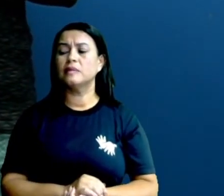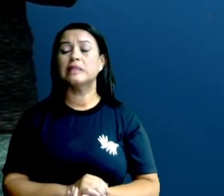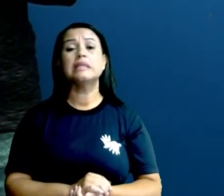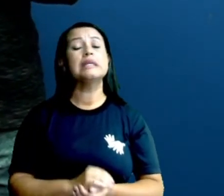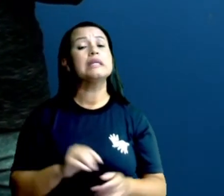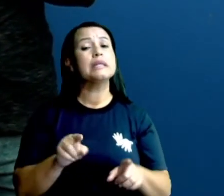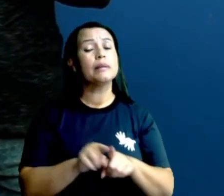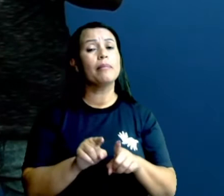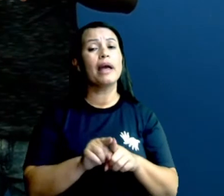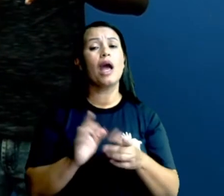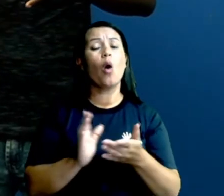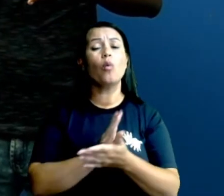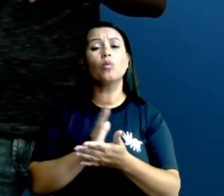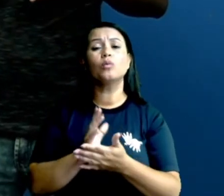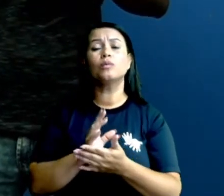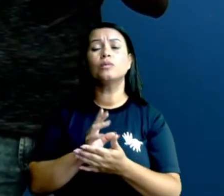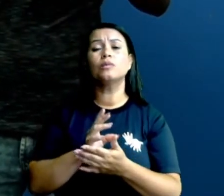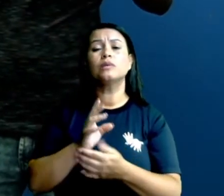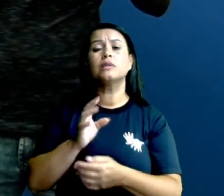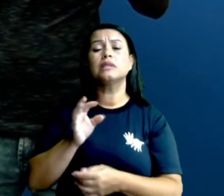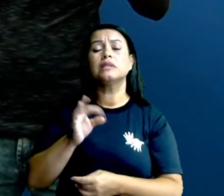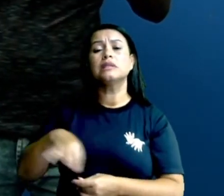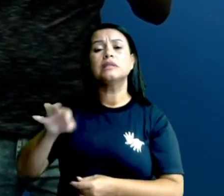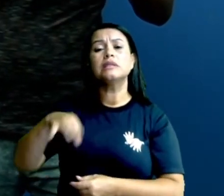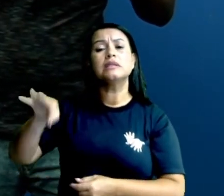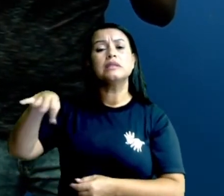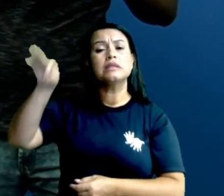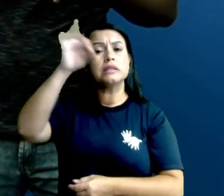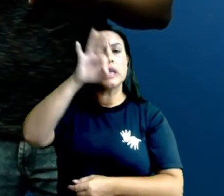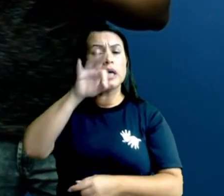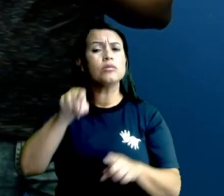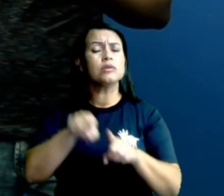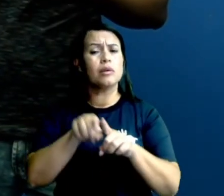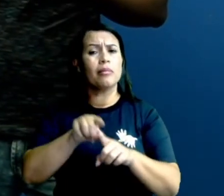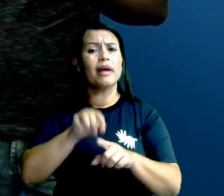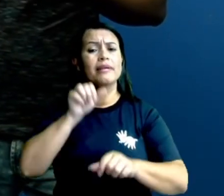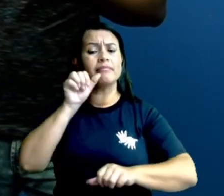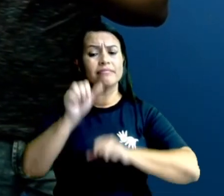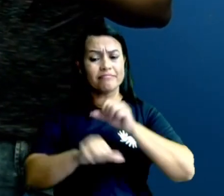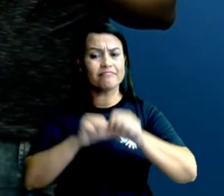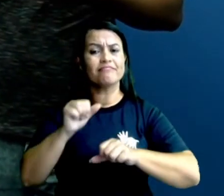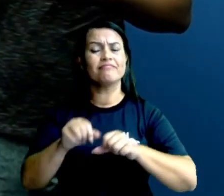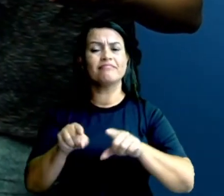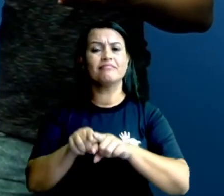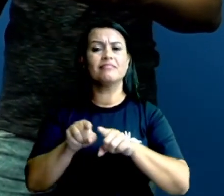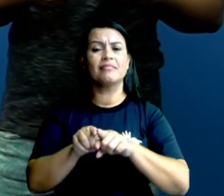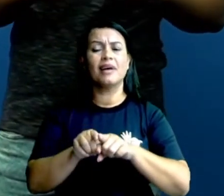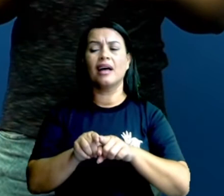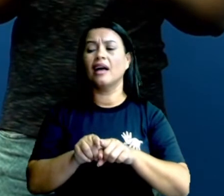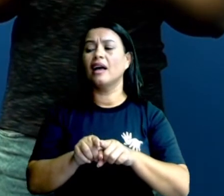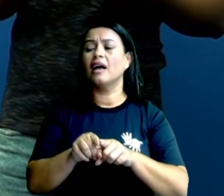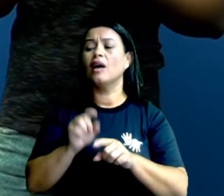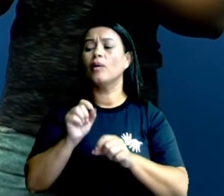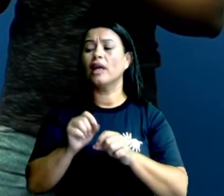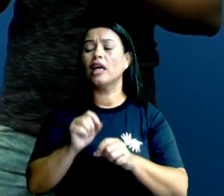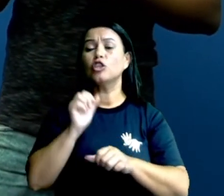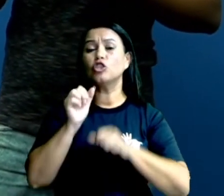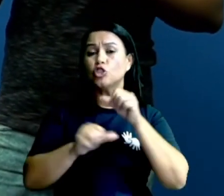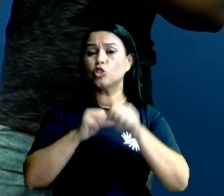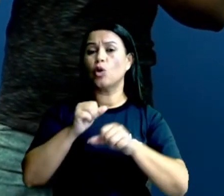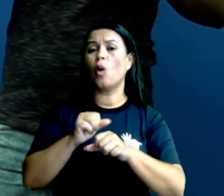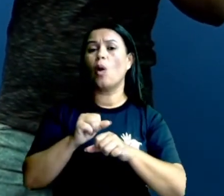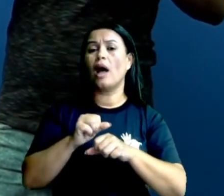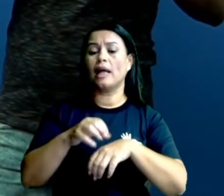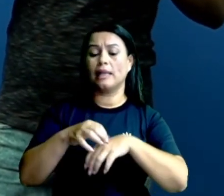E também os insetos, quando realizam essa metamorfose, realizam seu crescimento pela equidise, né? Já que eles trocam de